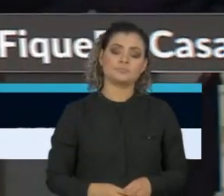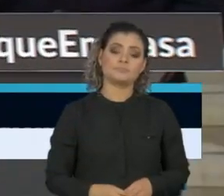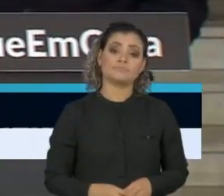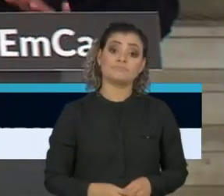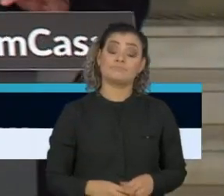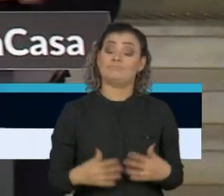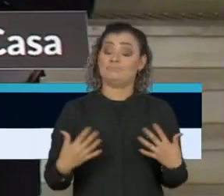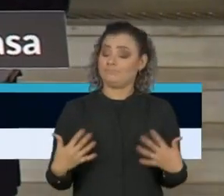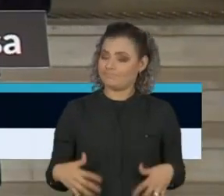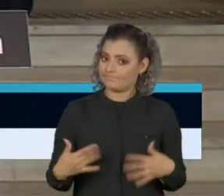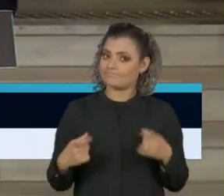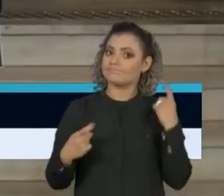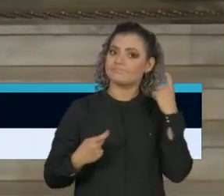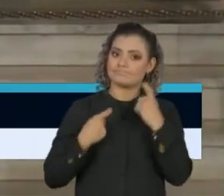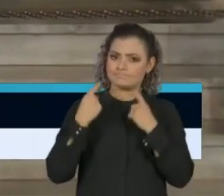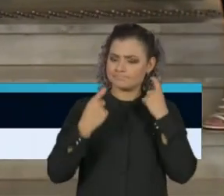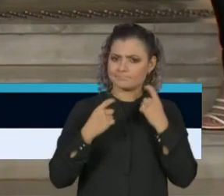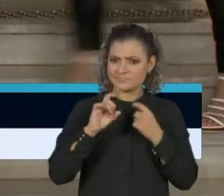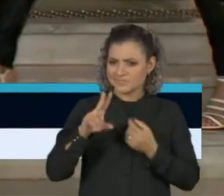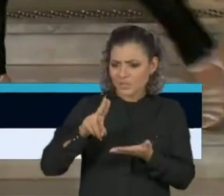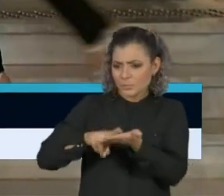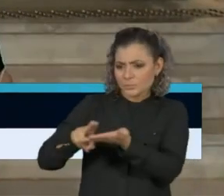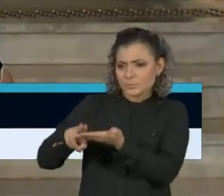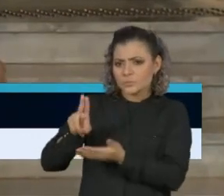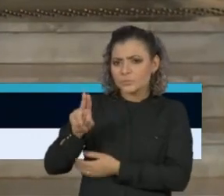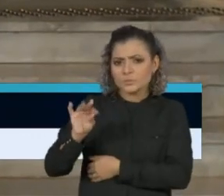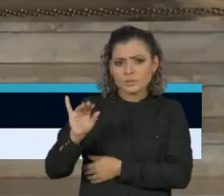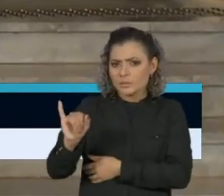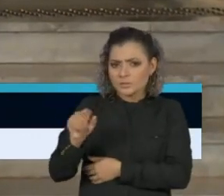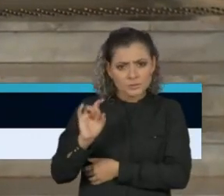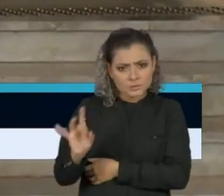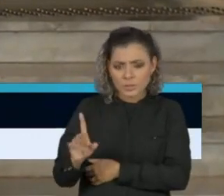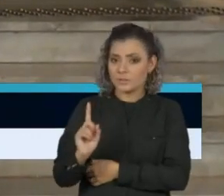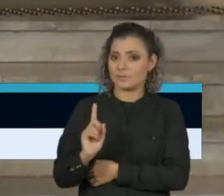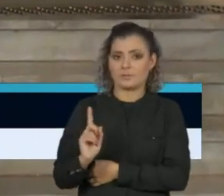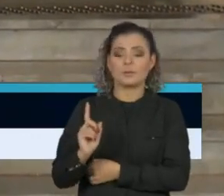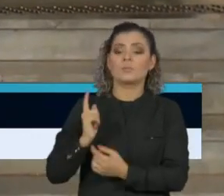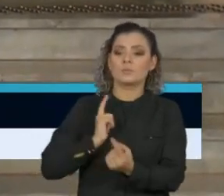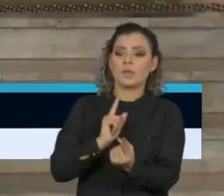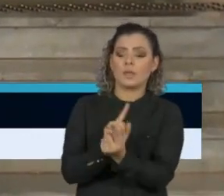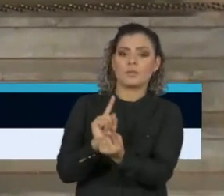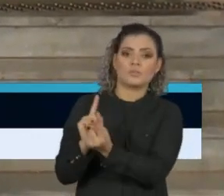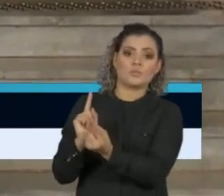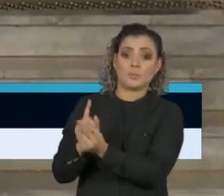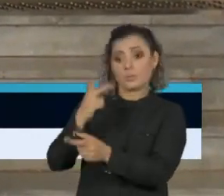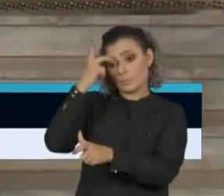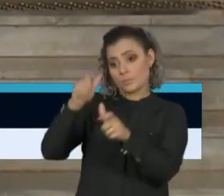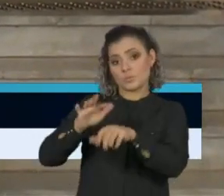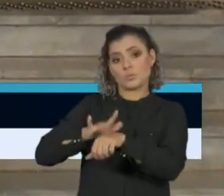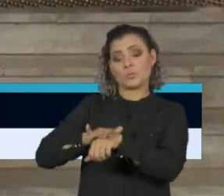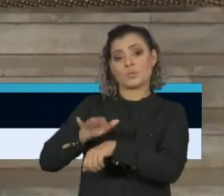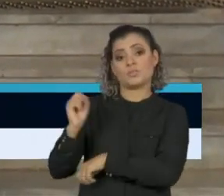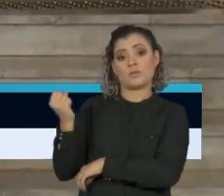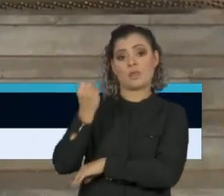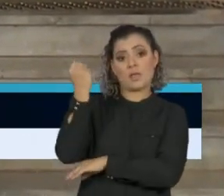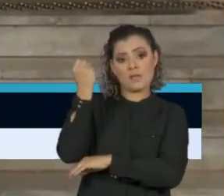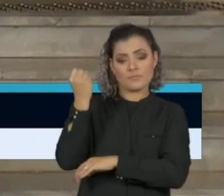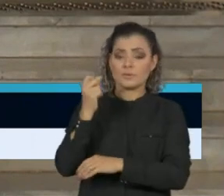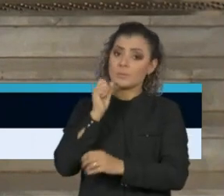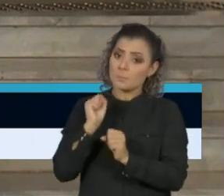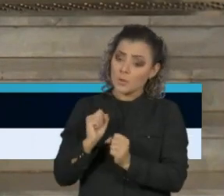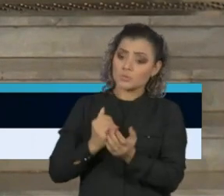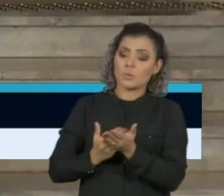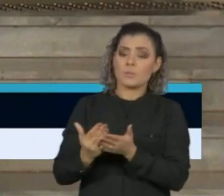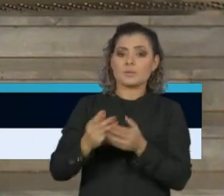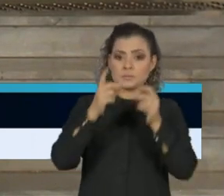gargalo, não é só o leito de UTI, é o que compõe o atendimento doente grave, que pode começar na